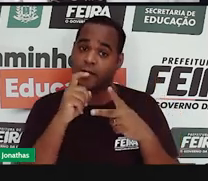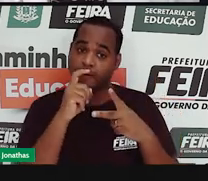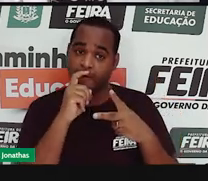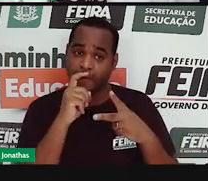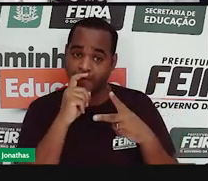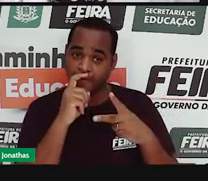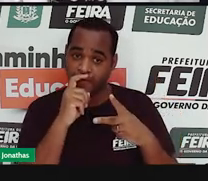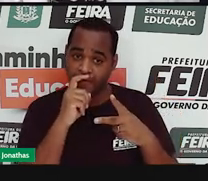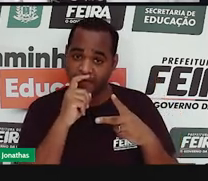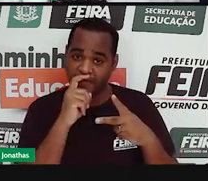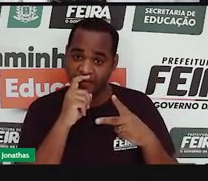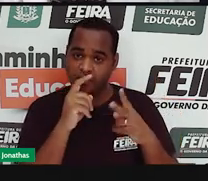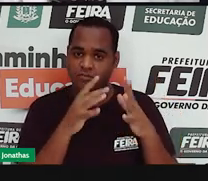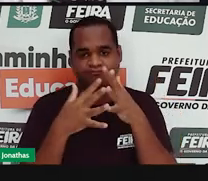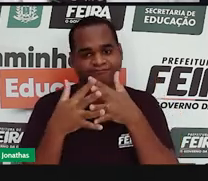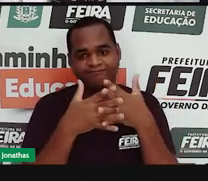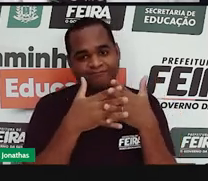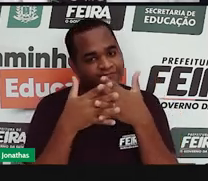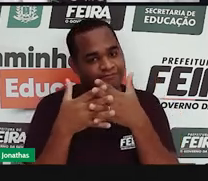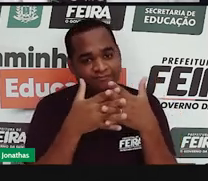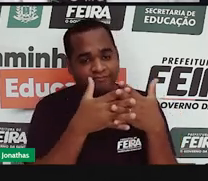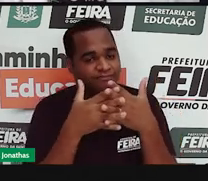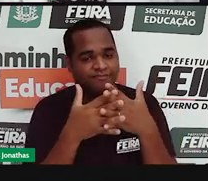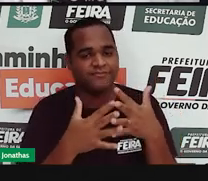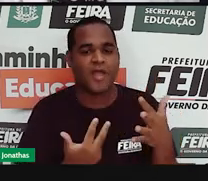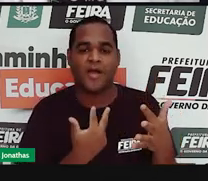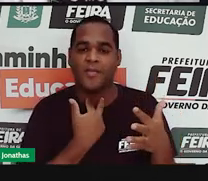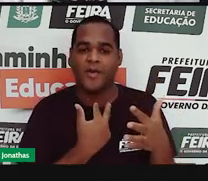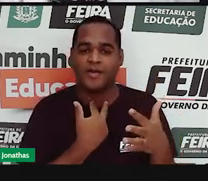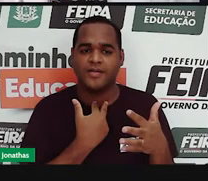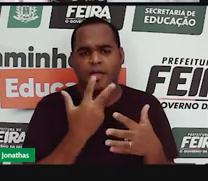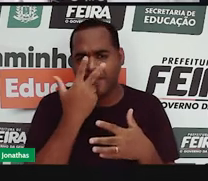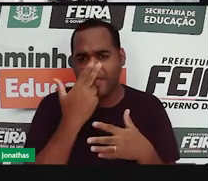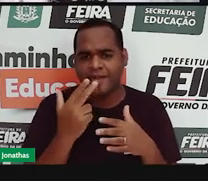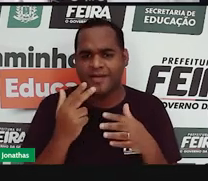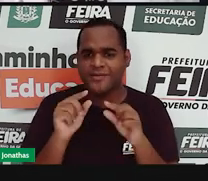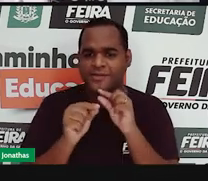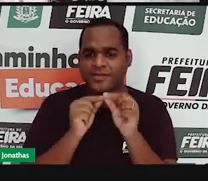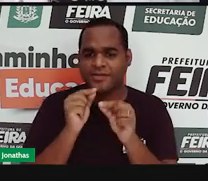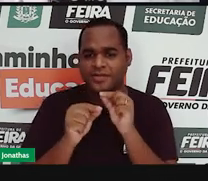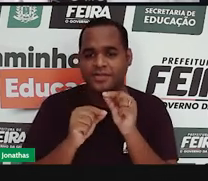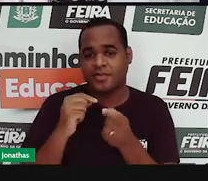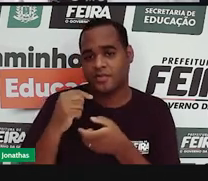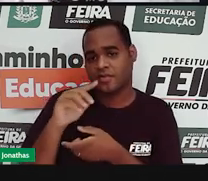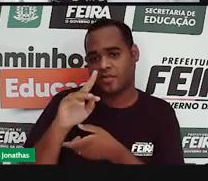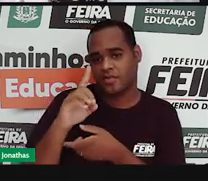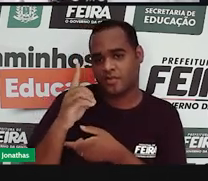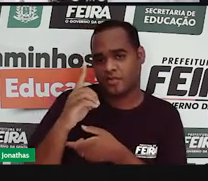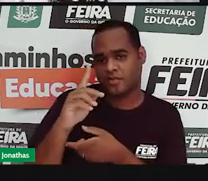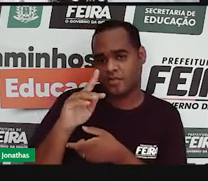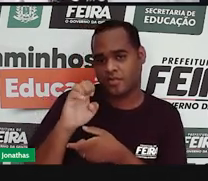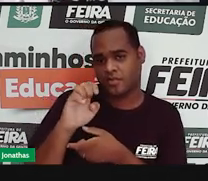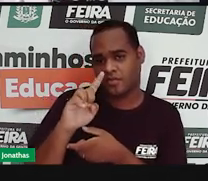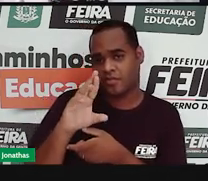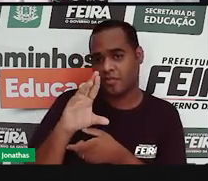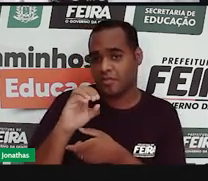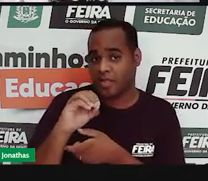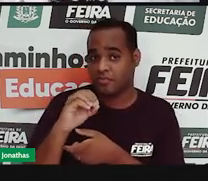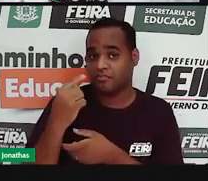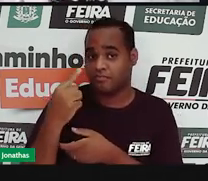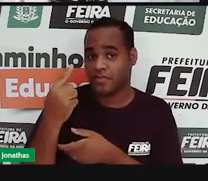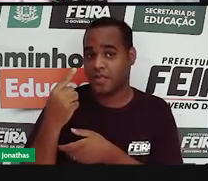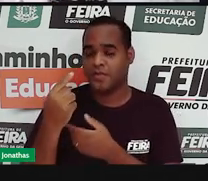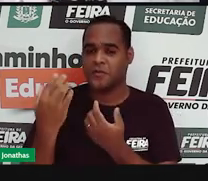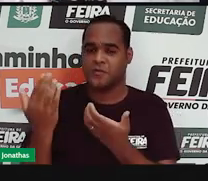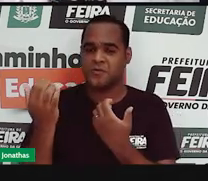Não pode confundir. Como a imagem representada de Dom Pedro I é sempre apresentada como mais jovem, e Dom